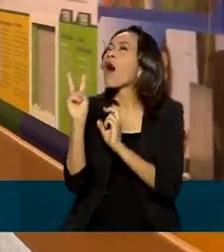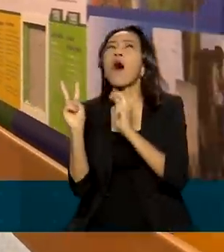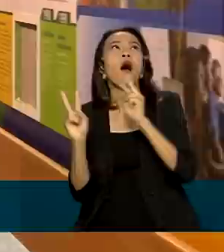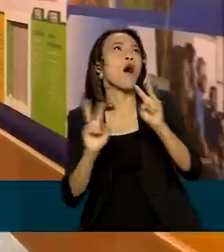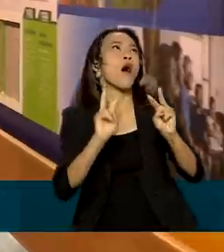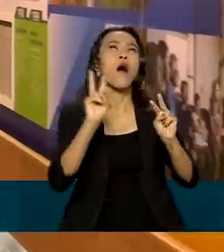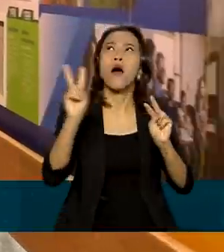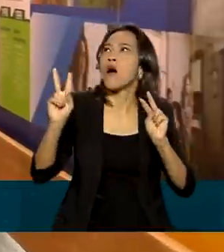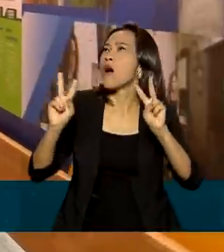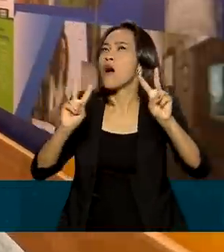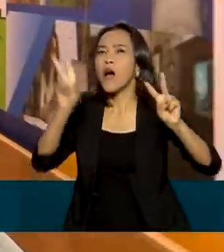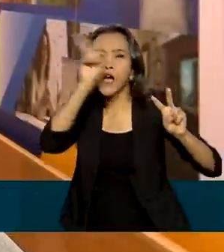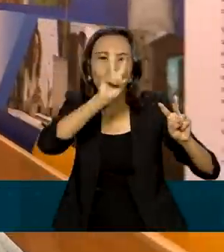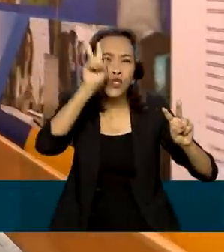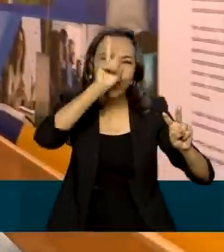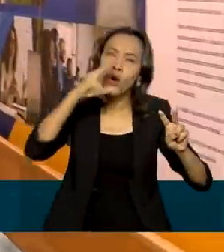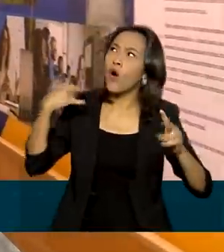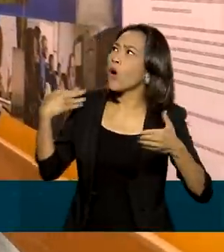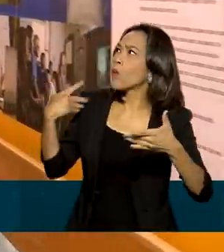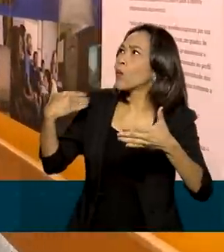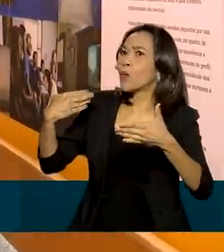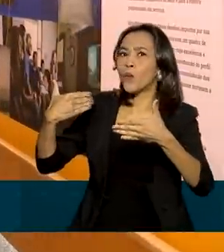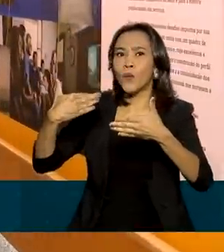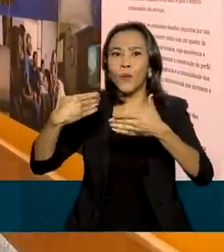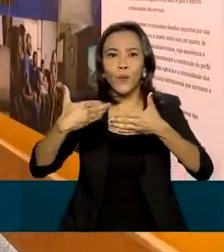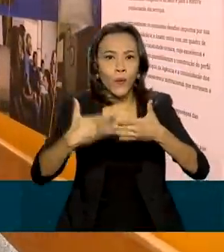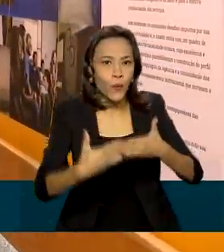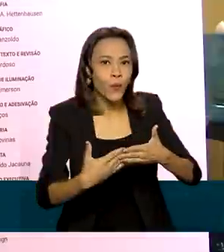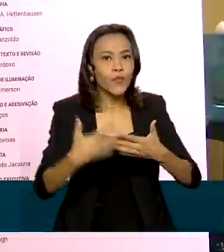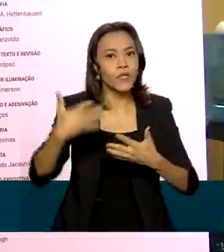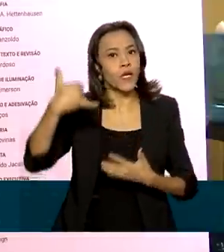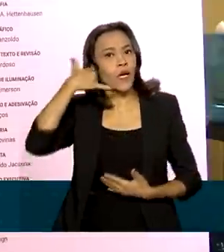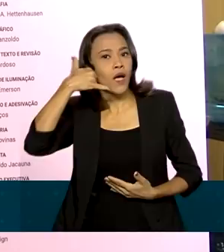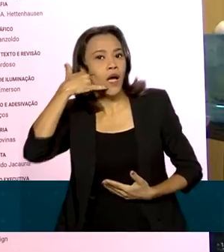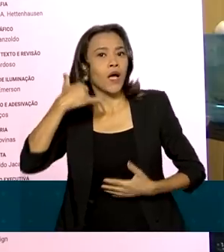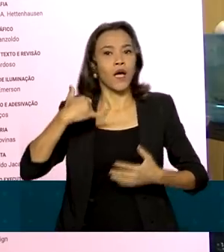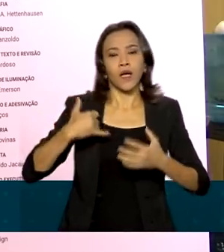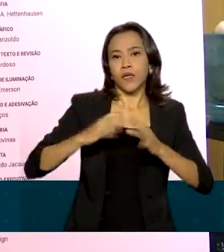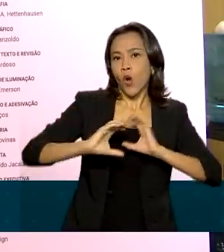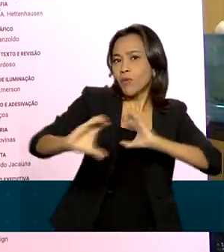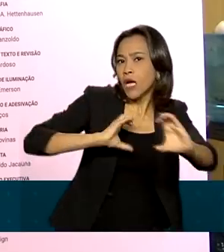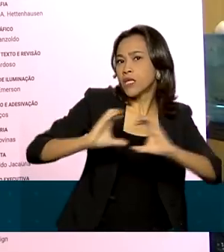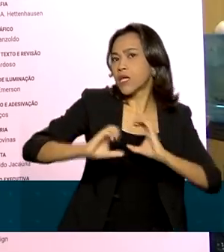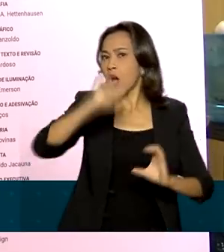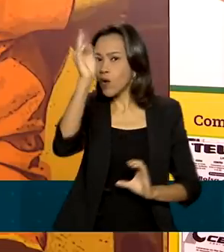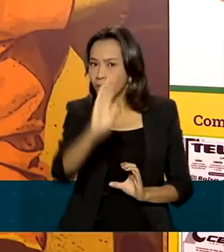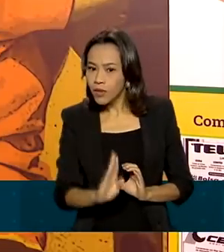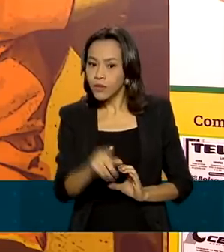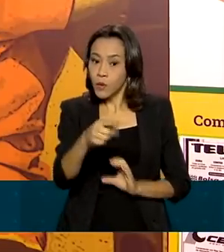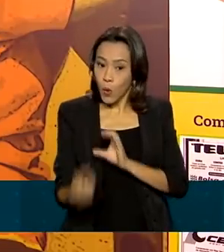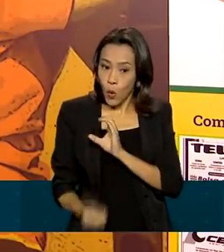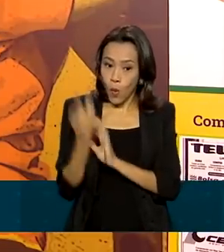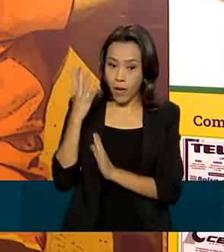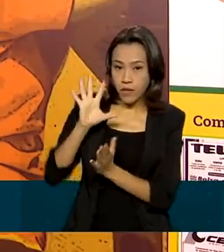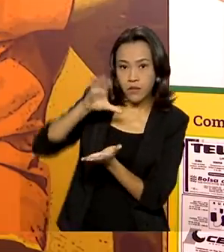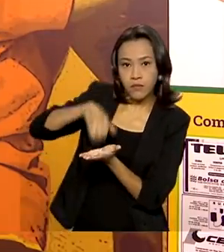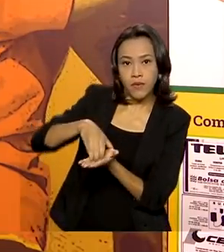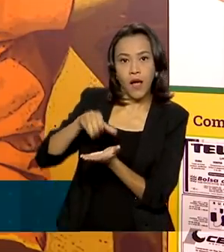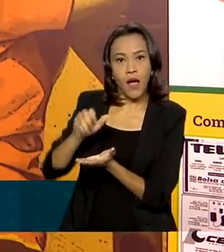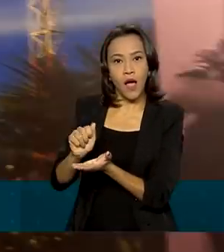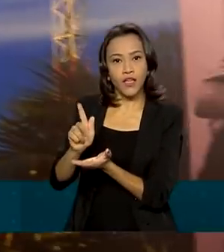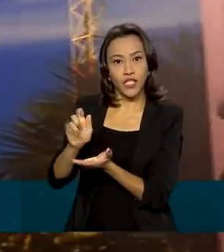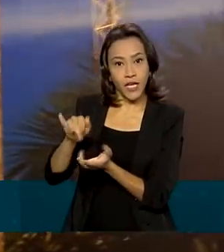toda a história da Anatel e das telecomunicações no Brasil. Começa com a criação da agência, passa pelos